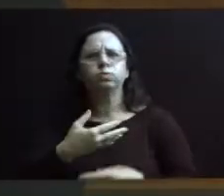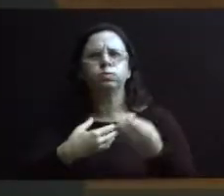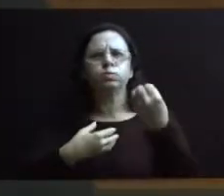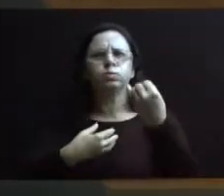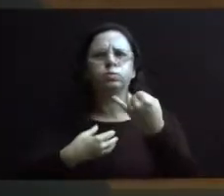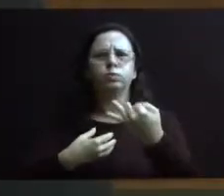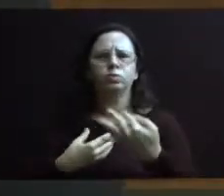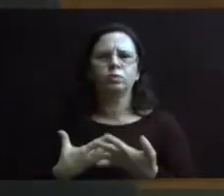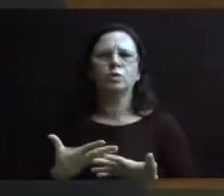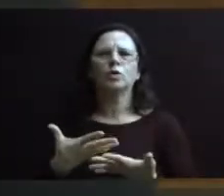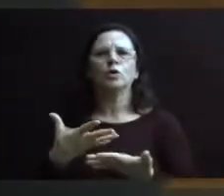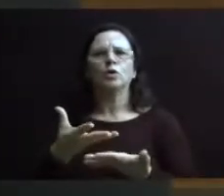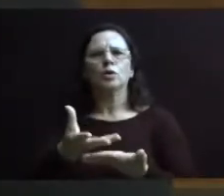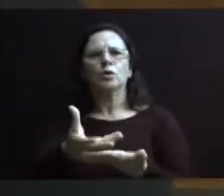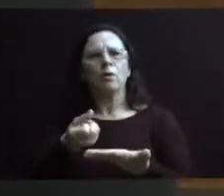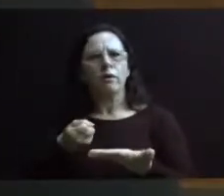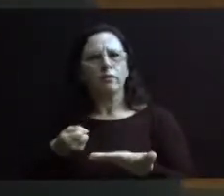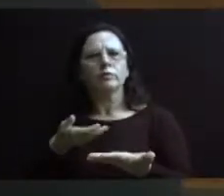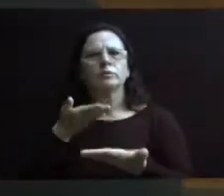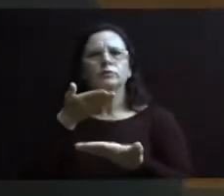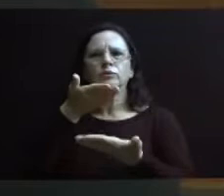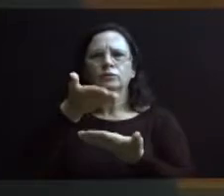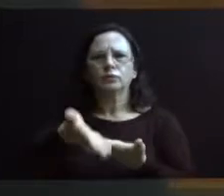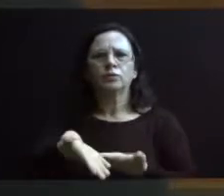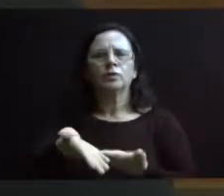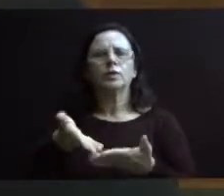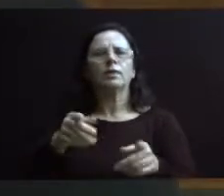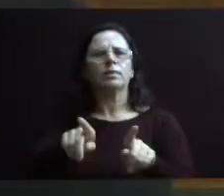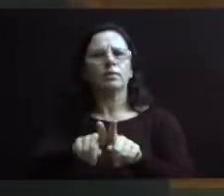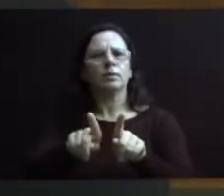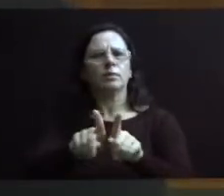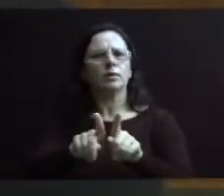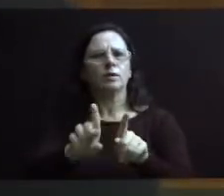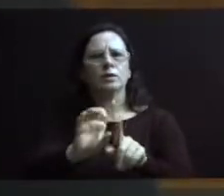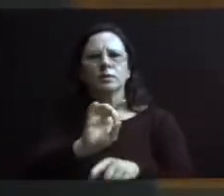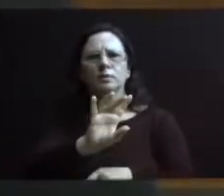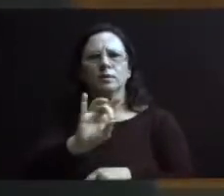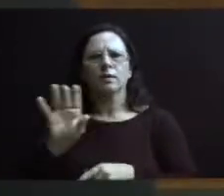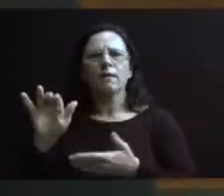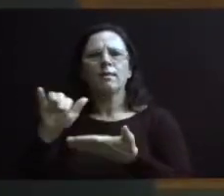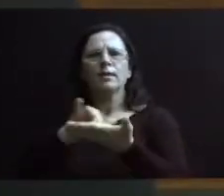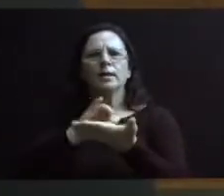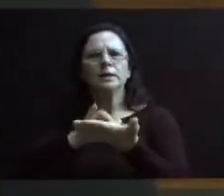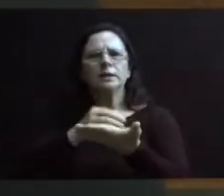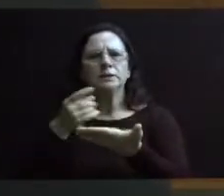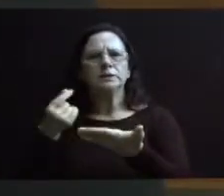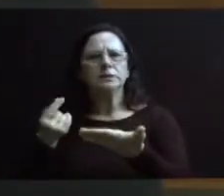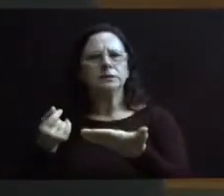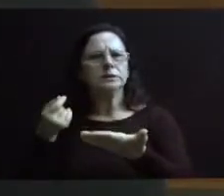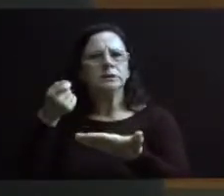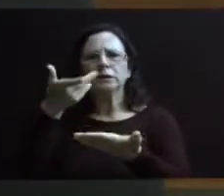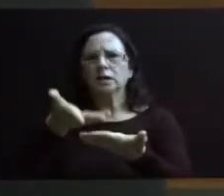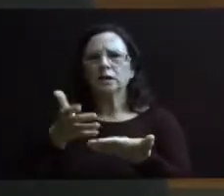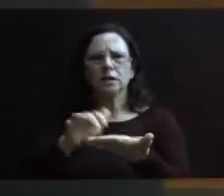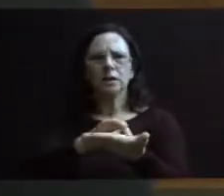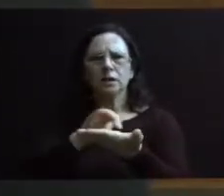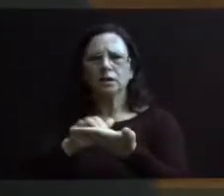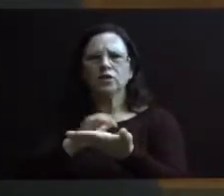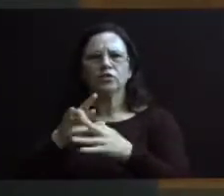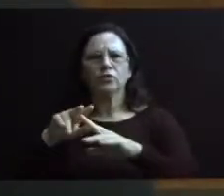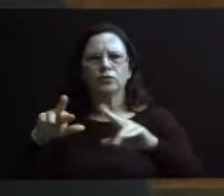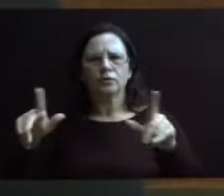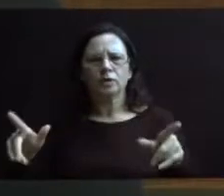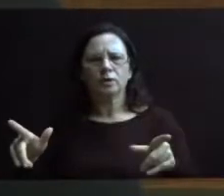daquilo que é arrecadado, daquilo que é disponibilizado para cada secretaria. E Cubatão é um município que gasta